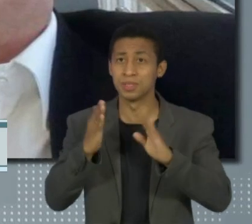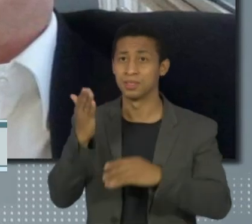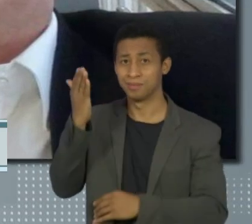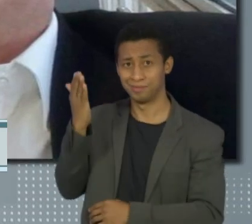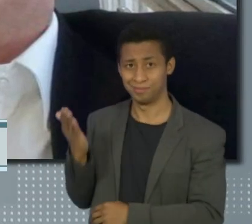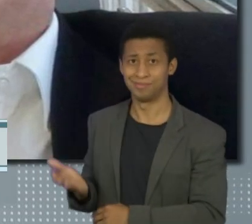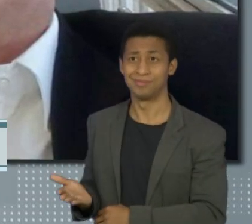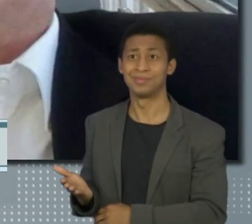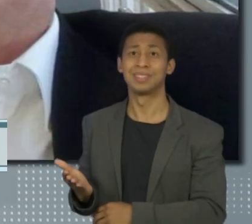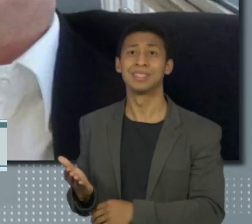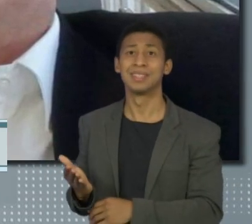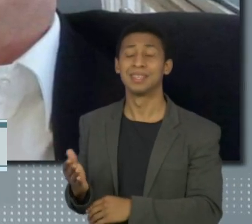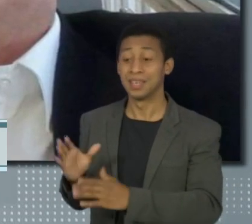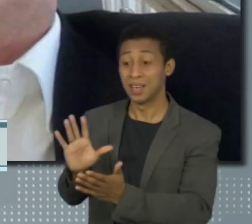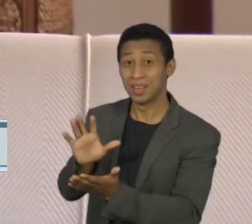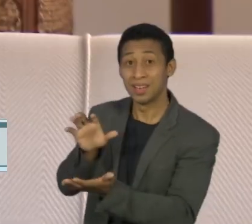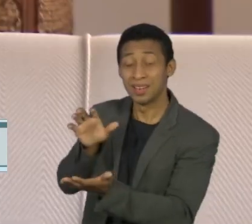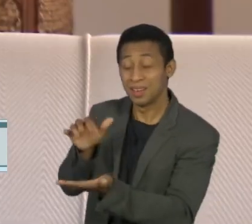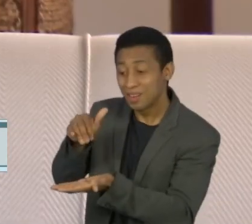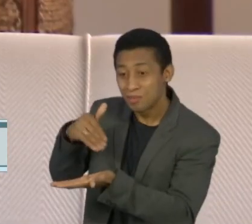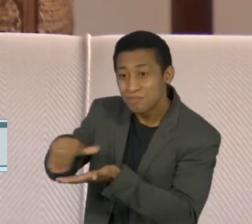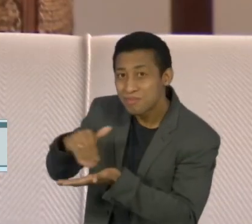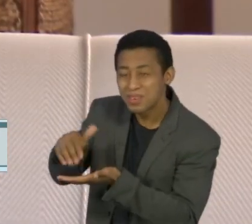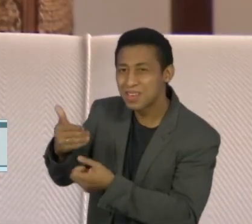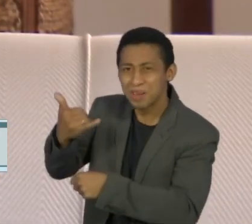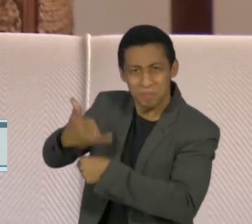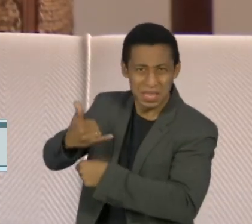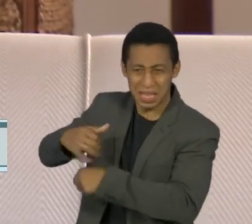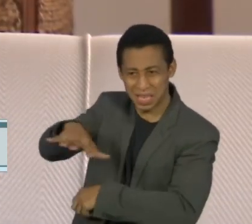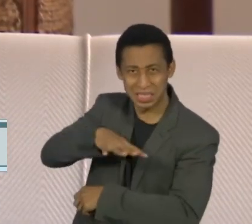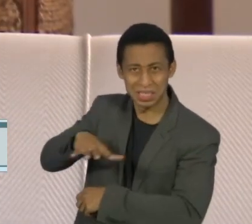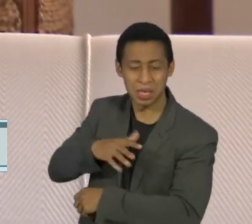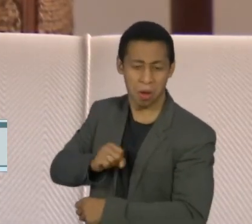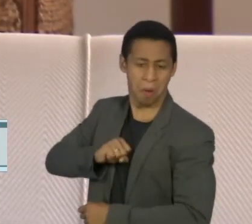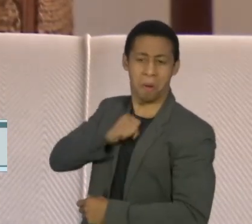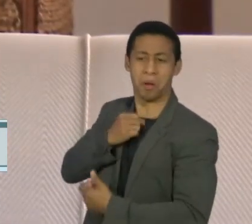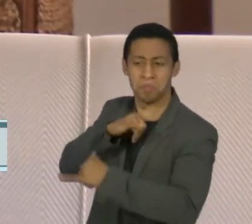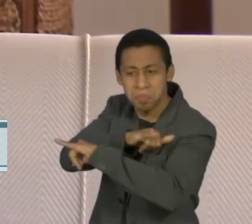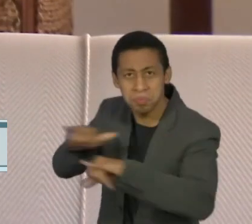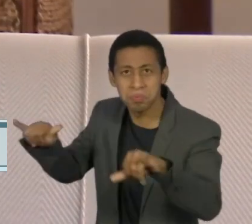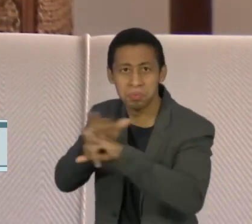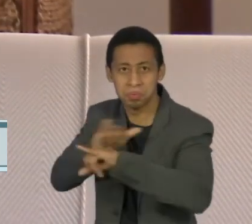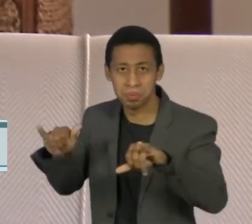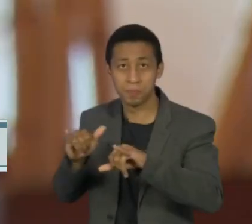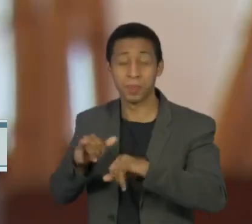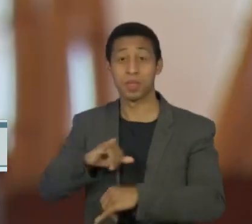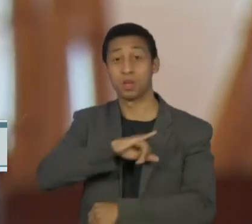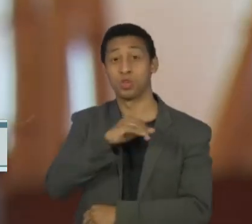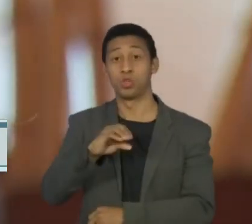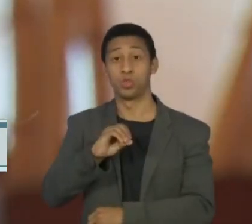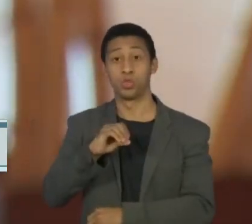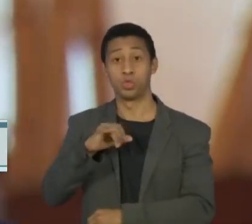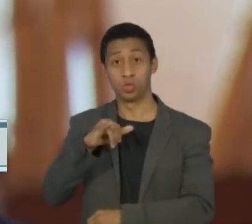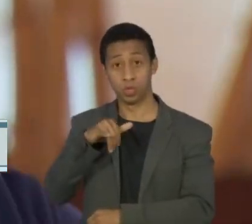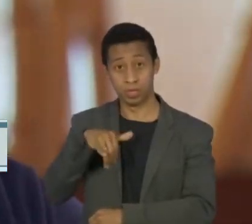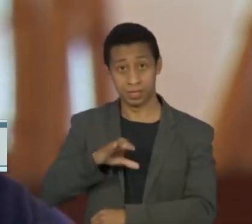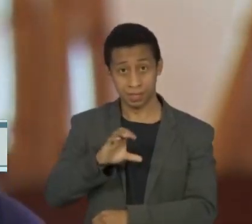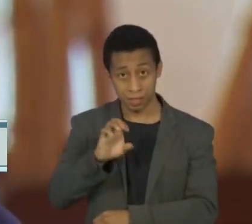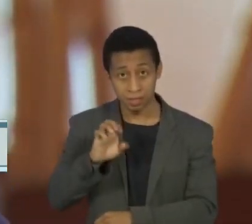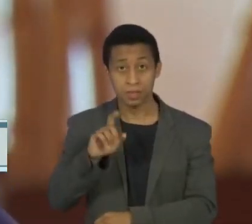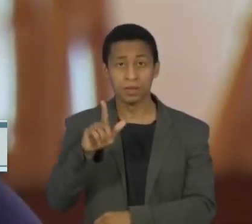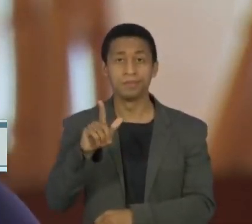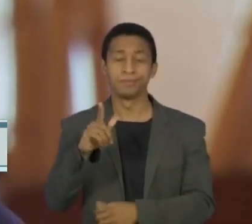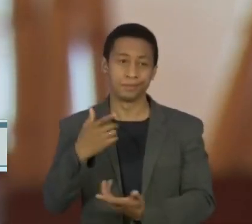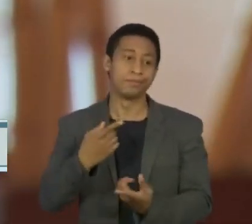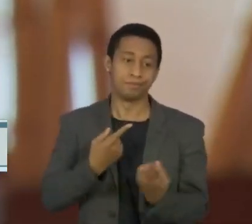como integrante do chamado Gabinete do Ódio, expressão criada pela deputada do PSL, Joyce Hasselman, depois que se tornou alvo de